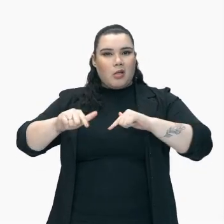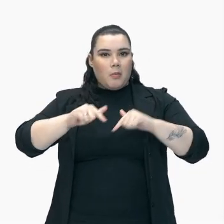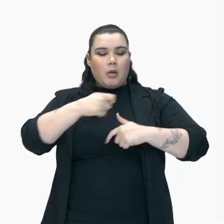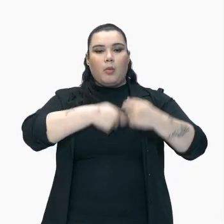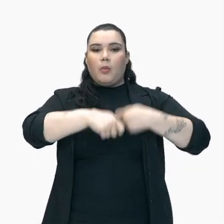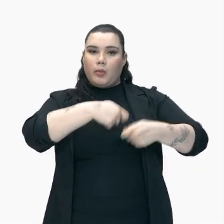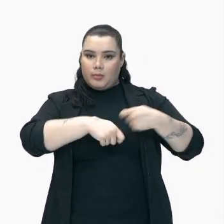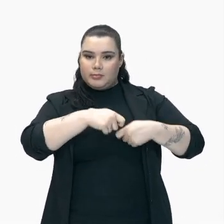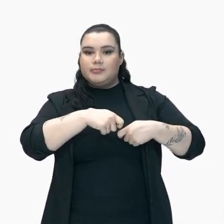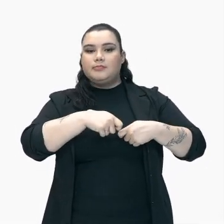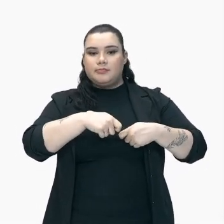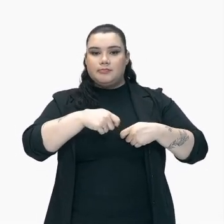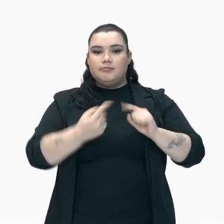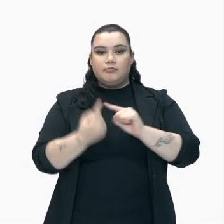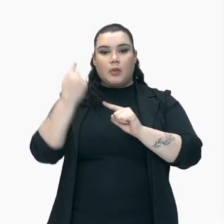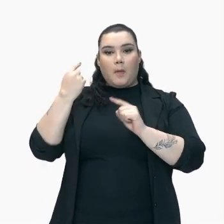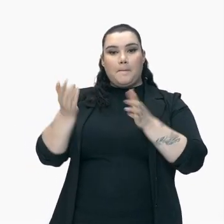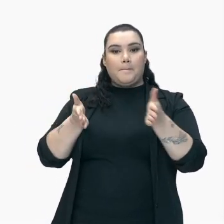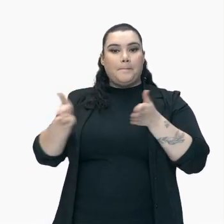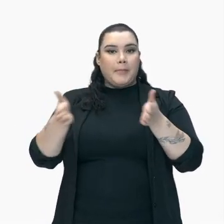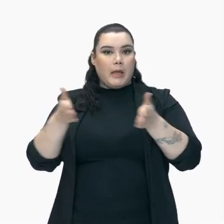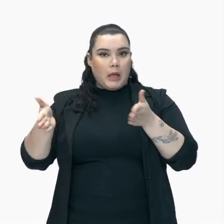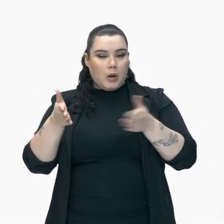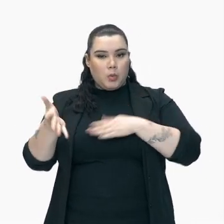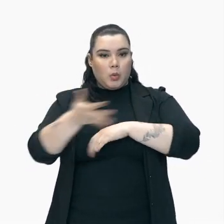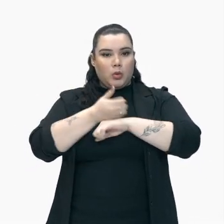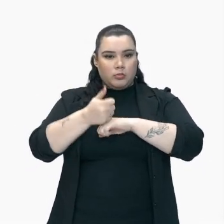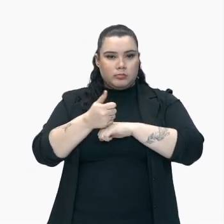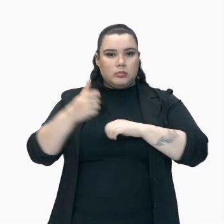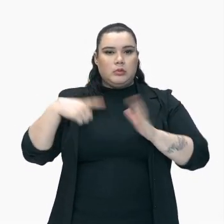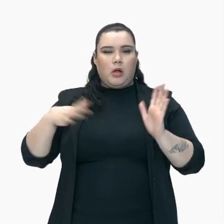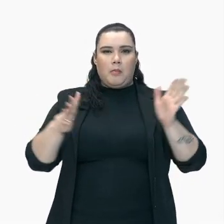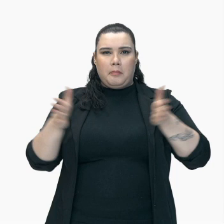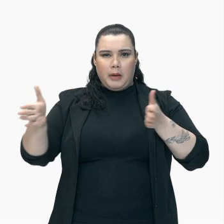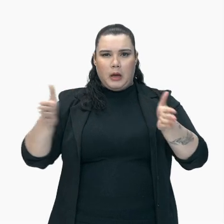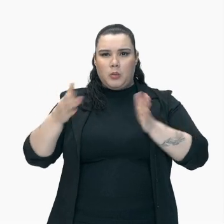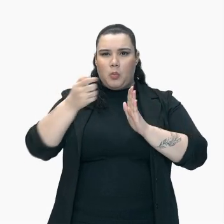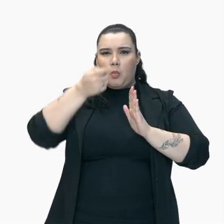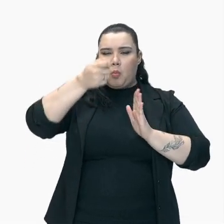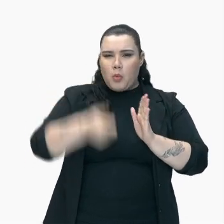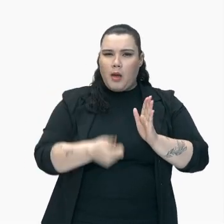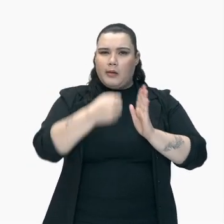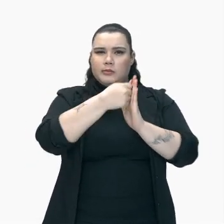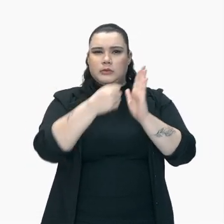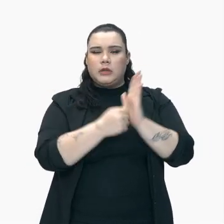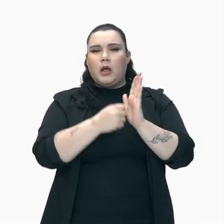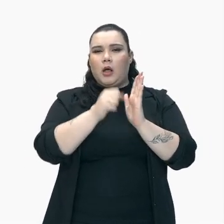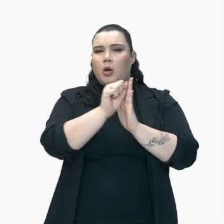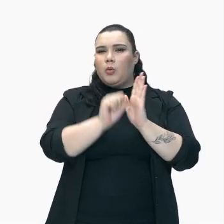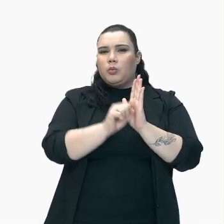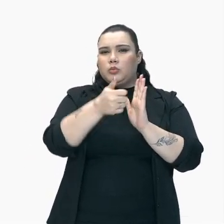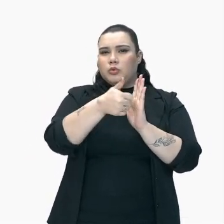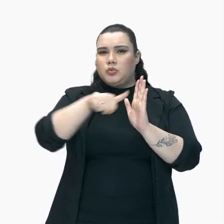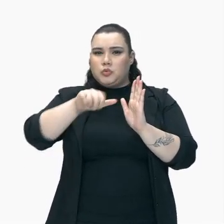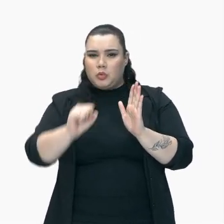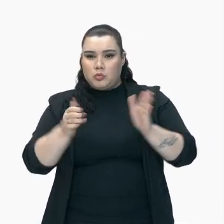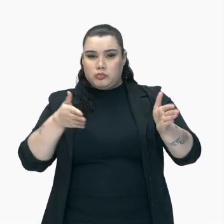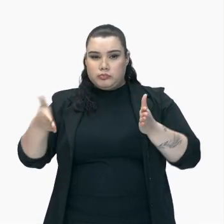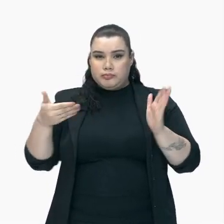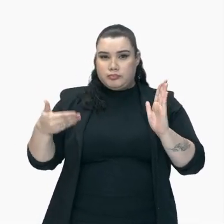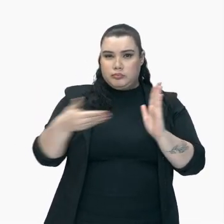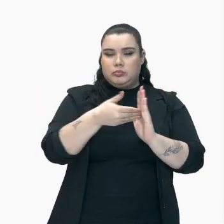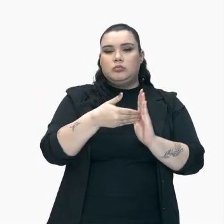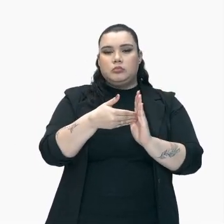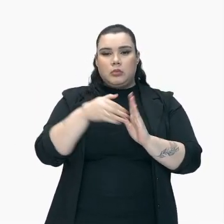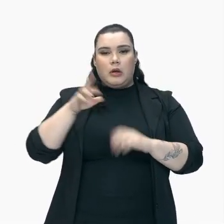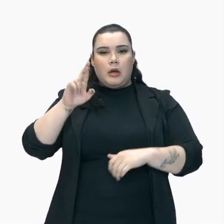Ocorreu no período colonial Durante quase todo o século XVIII Nas regiões de Minas Gerais Goiás E Mato